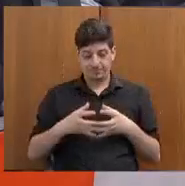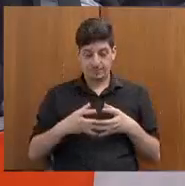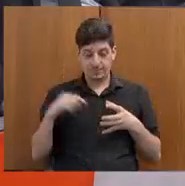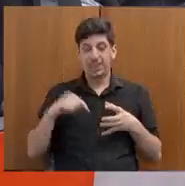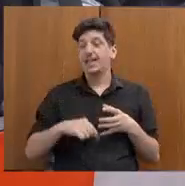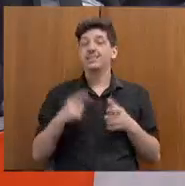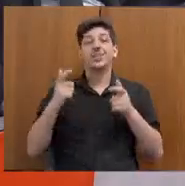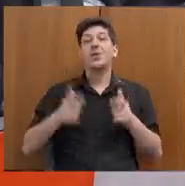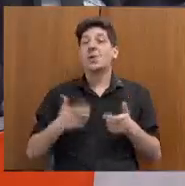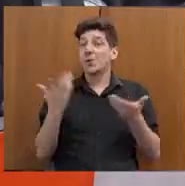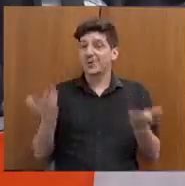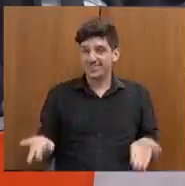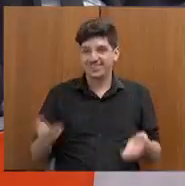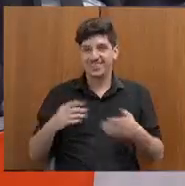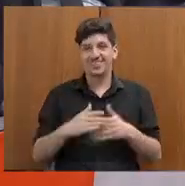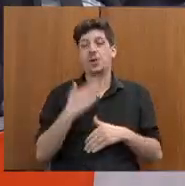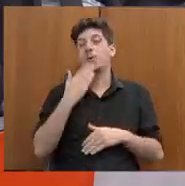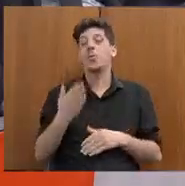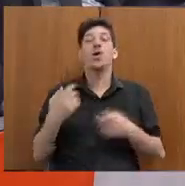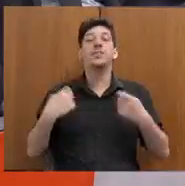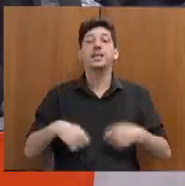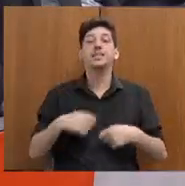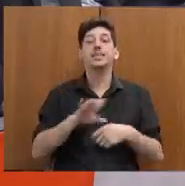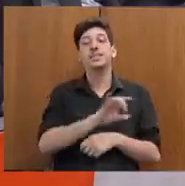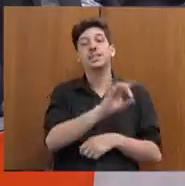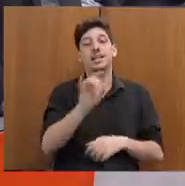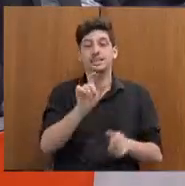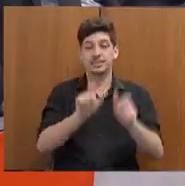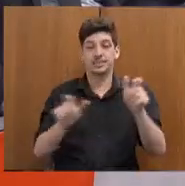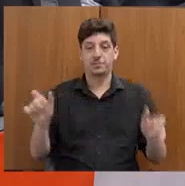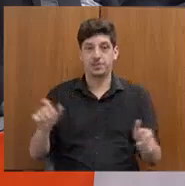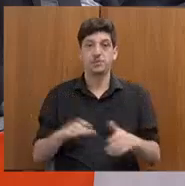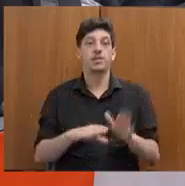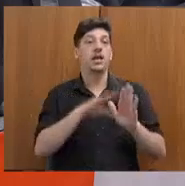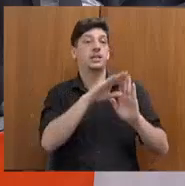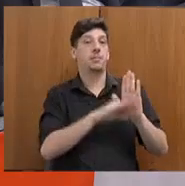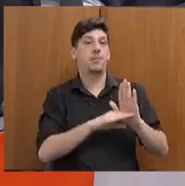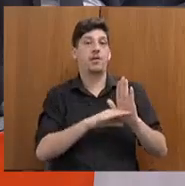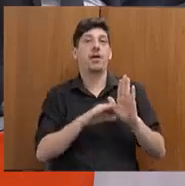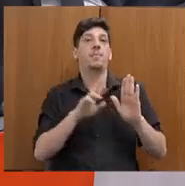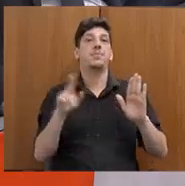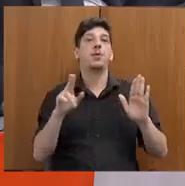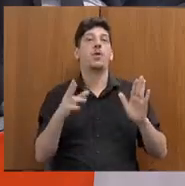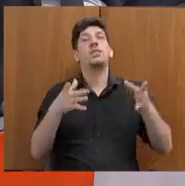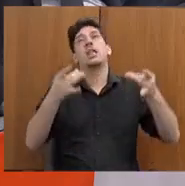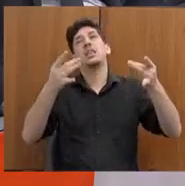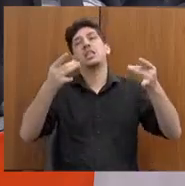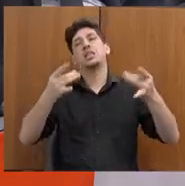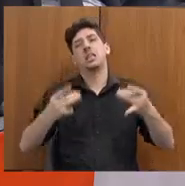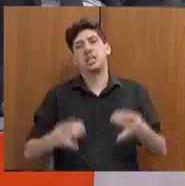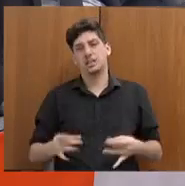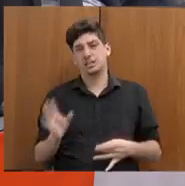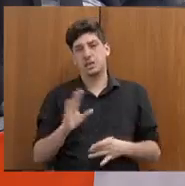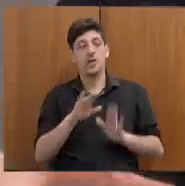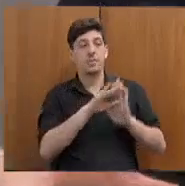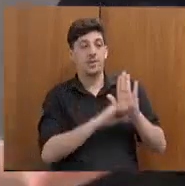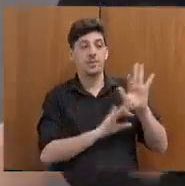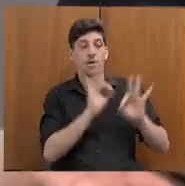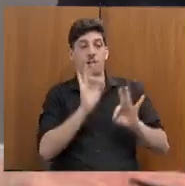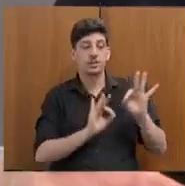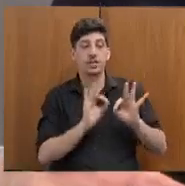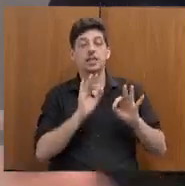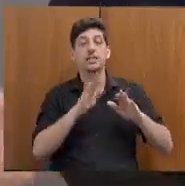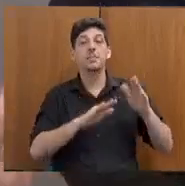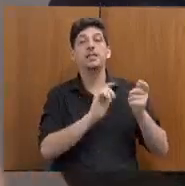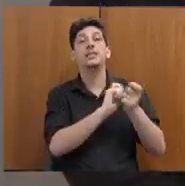elas. Então, é um programa, não é um programa amplo, é um programa que é construído com a necessidade daquelas pessoas. Então, cada caso